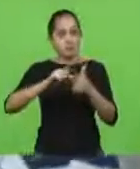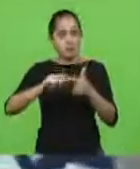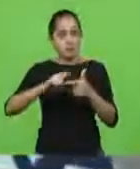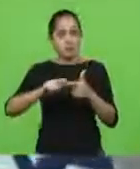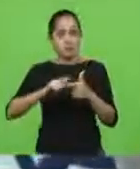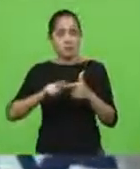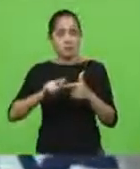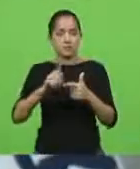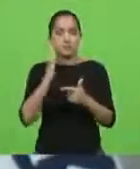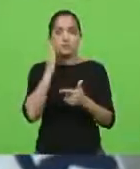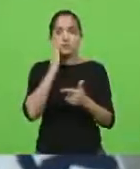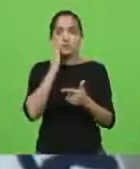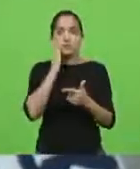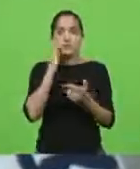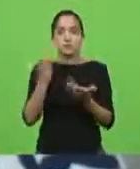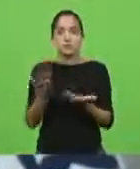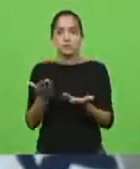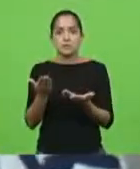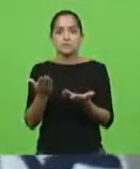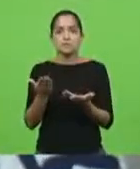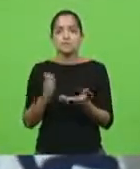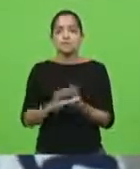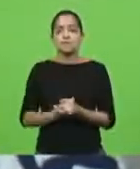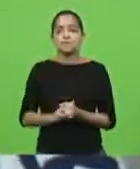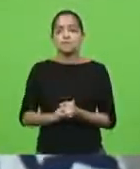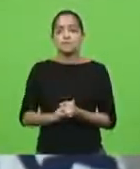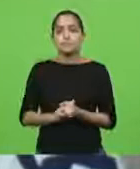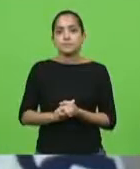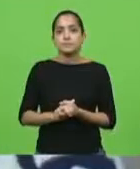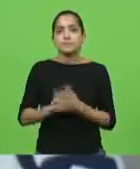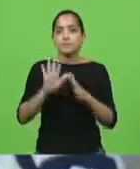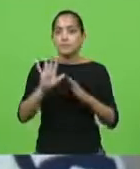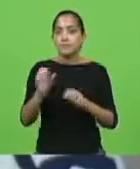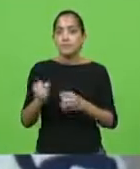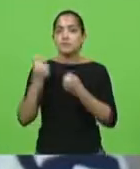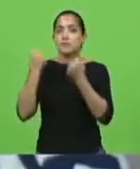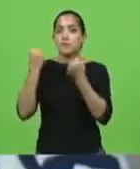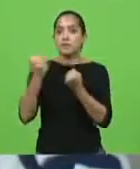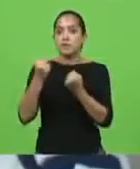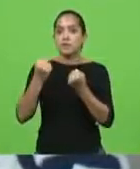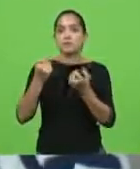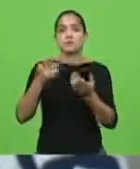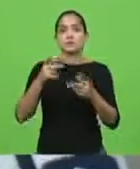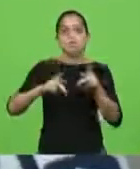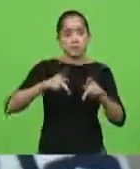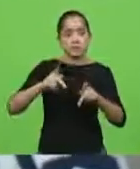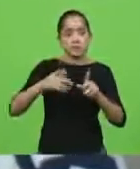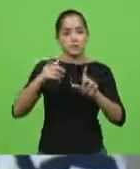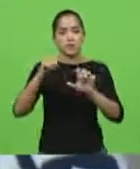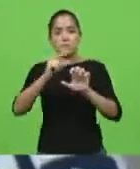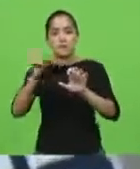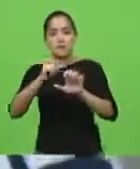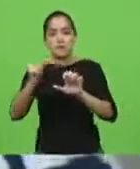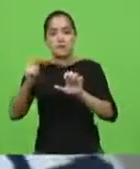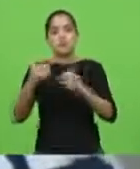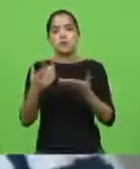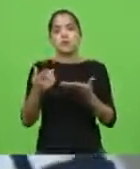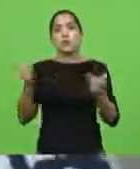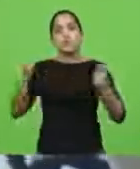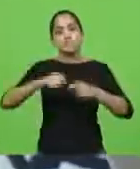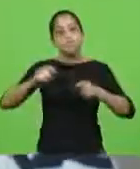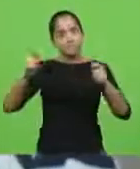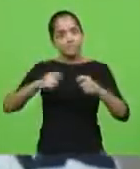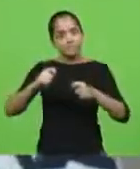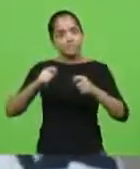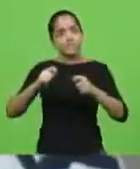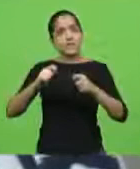com certeza, com a força do nosso povo empreendedor, vamos colocar Santa Catarina de